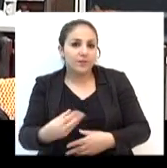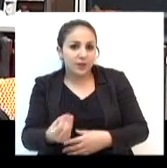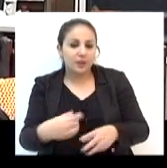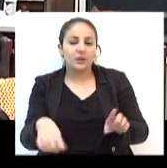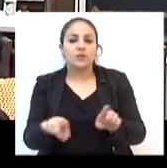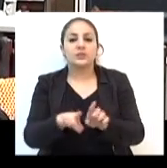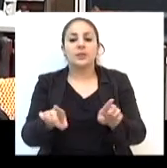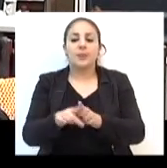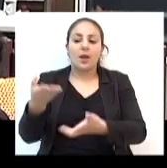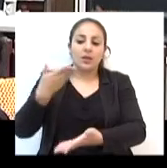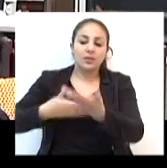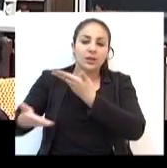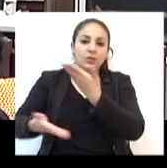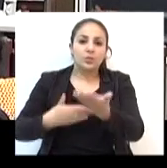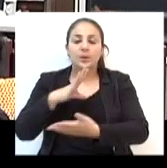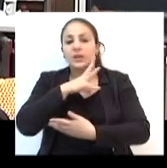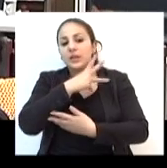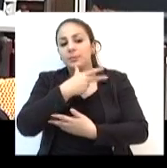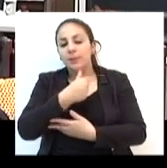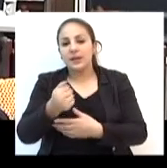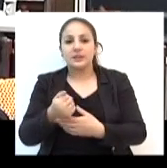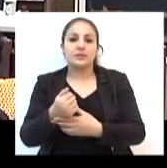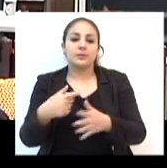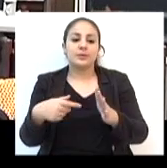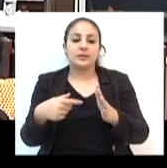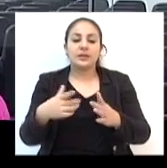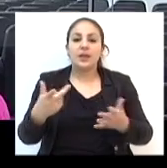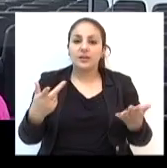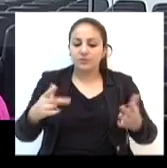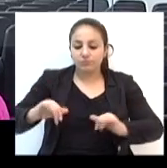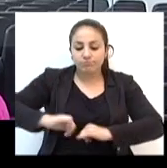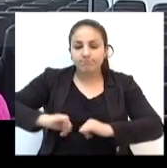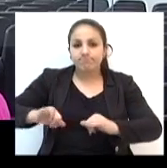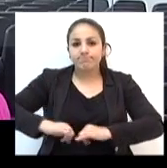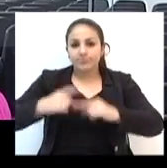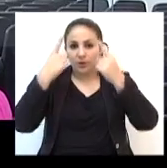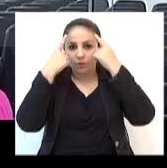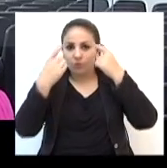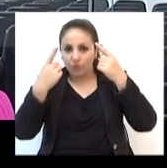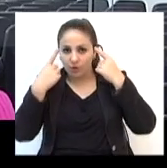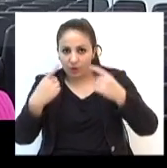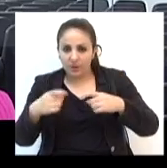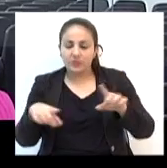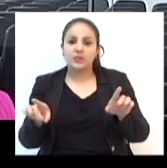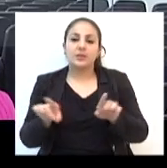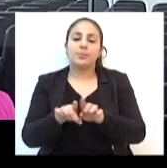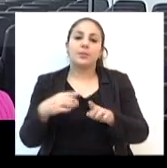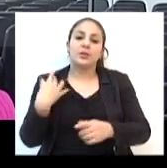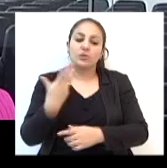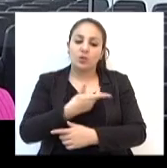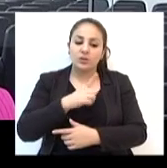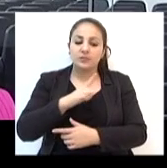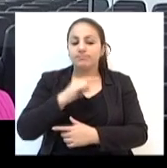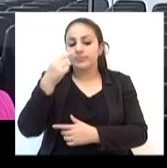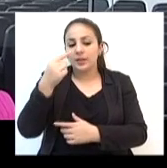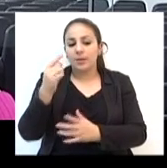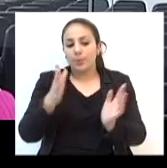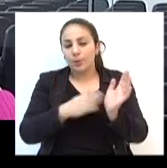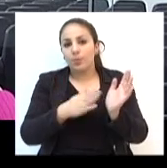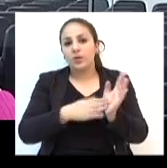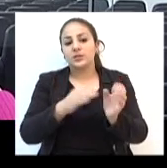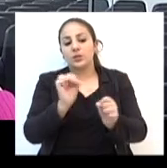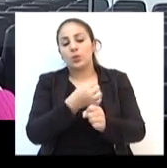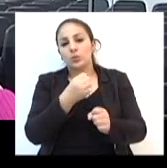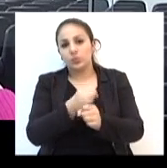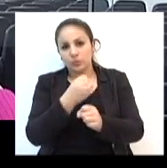atendimento de animais vítimas de maus tratos. Cobrimos uma rúbica para a construção de um canil municipal que teria